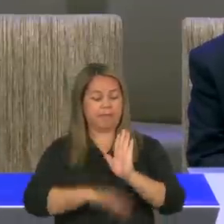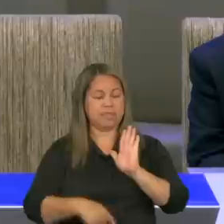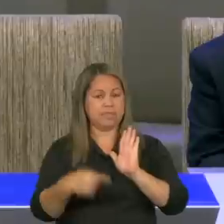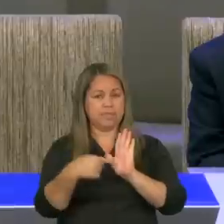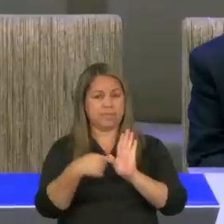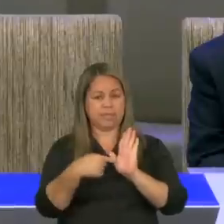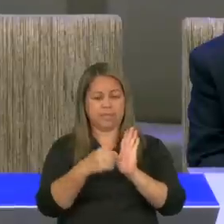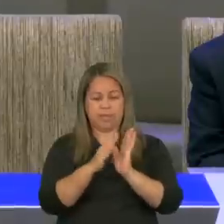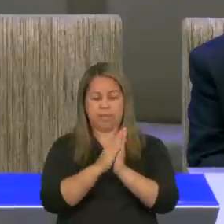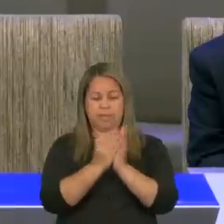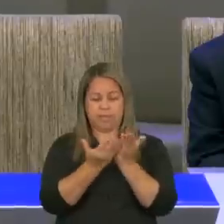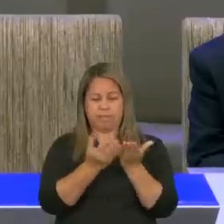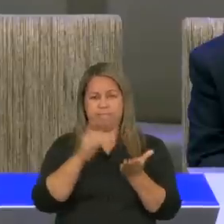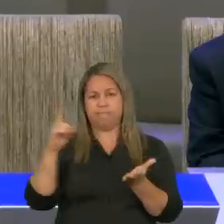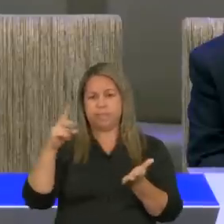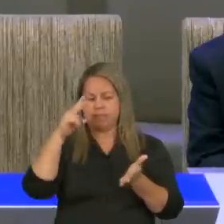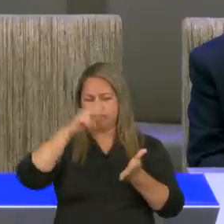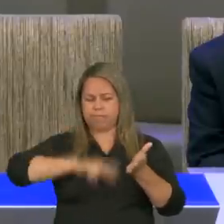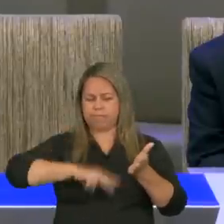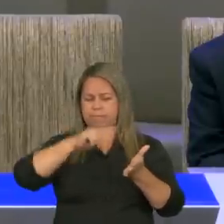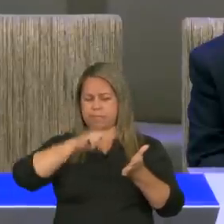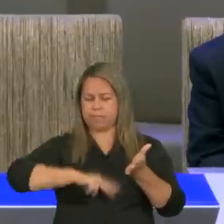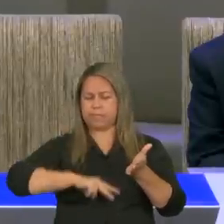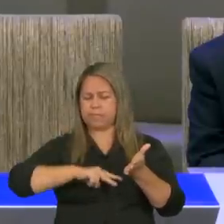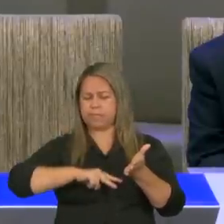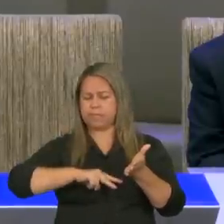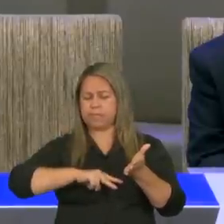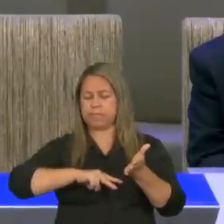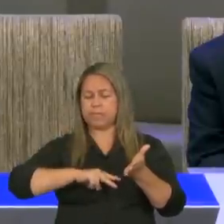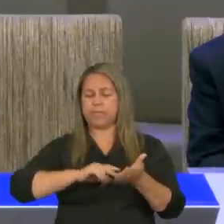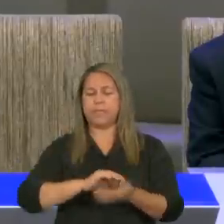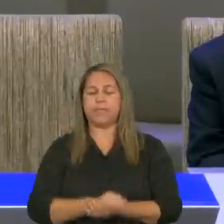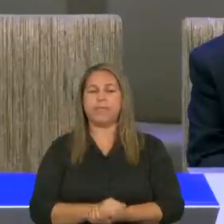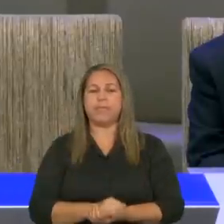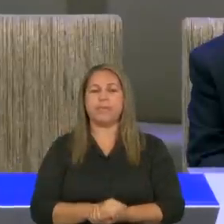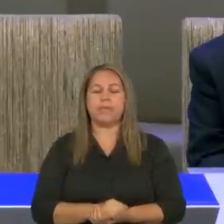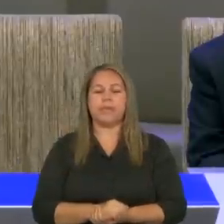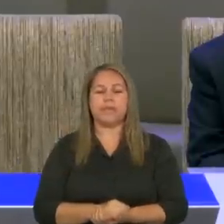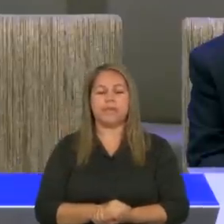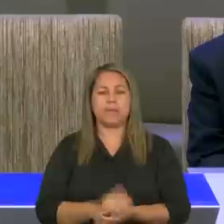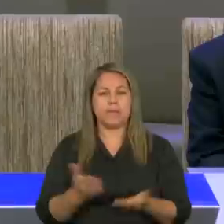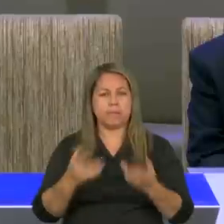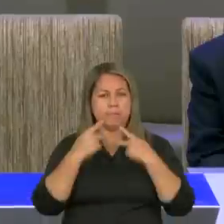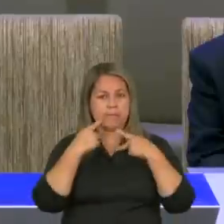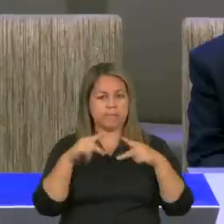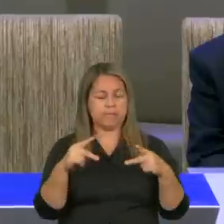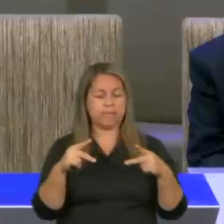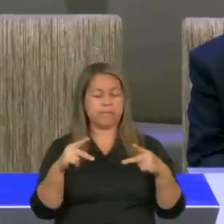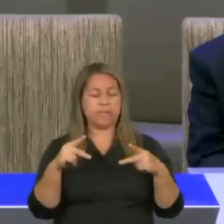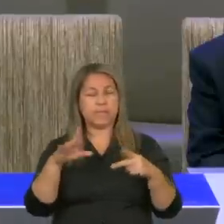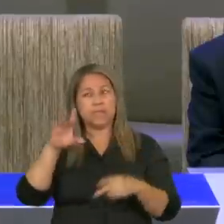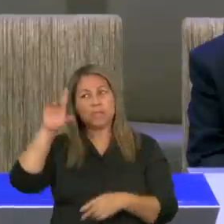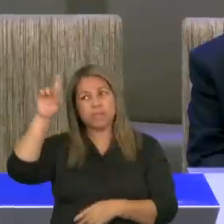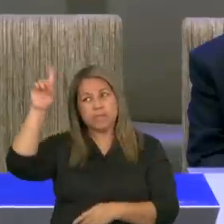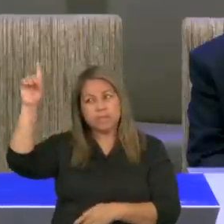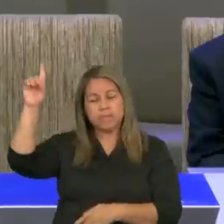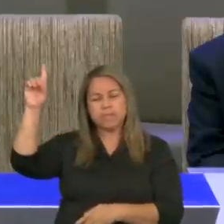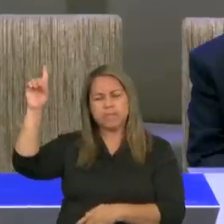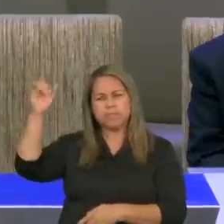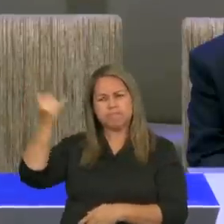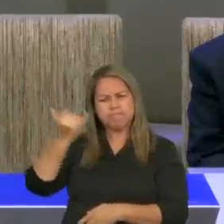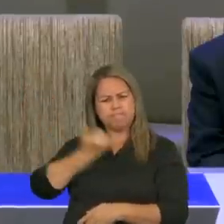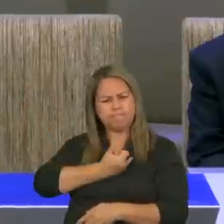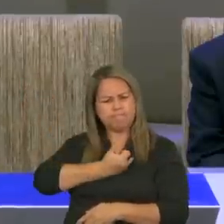nós acabamos de ler para esta simples reflexão, onde Deus tem colocado no meu